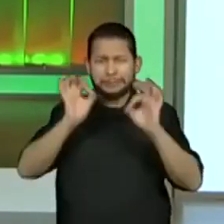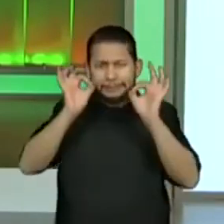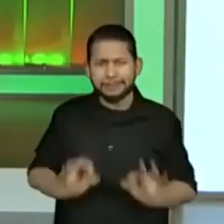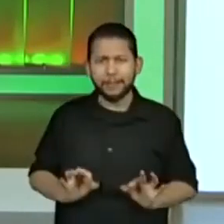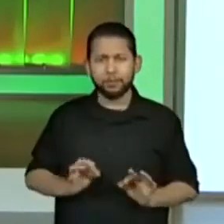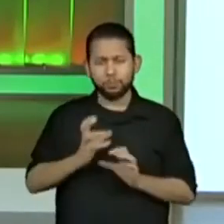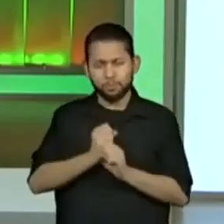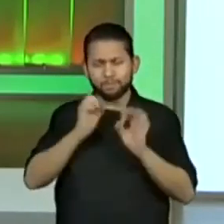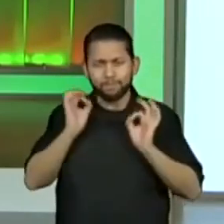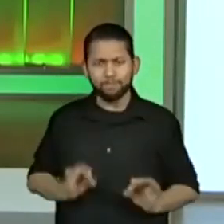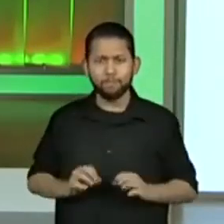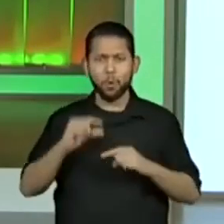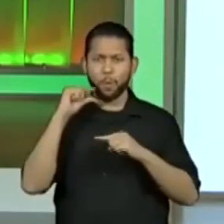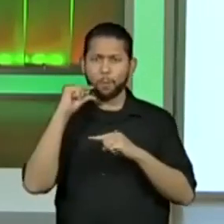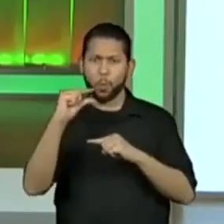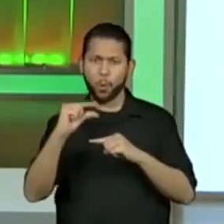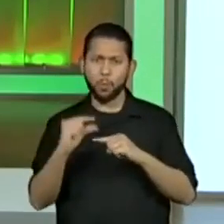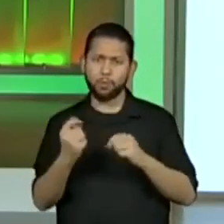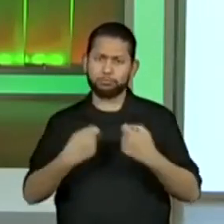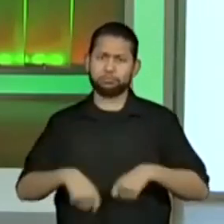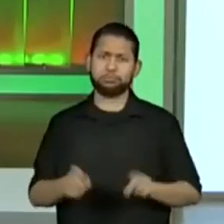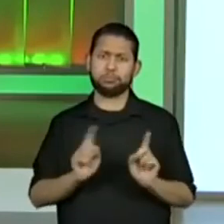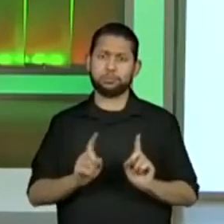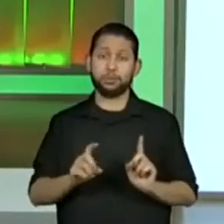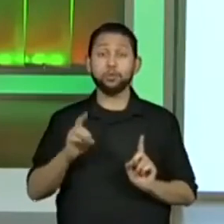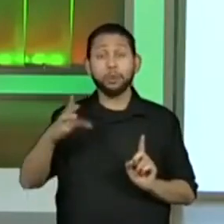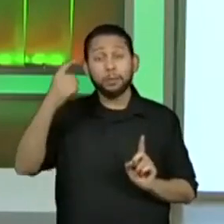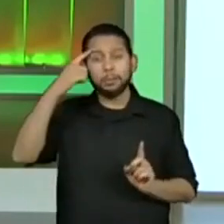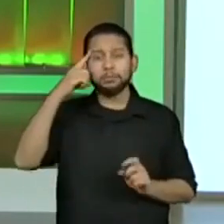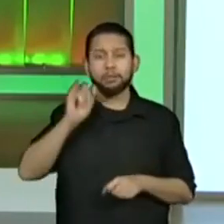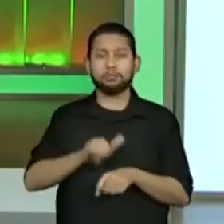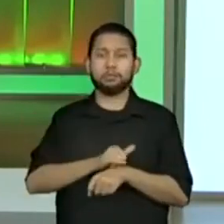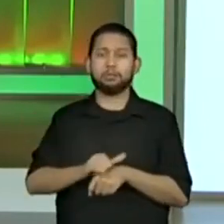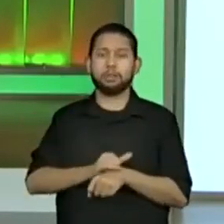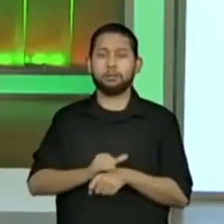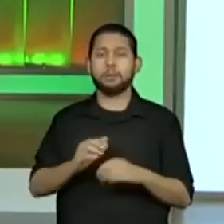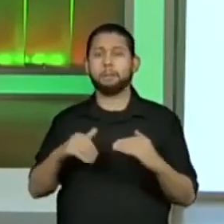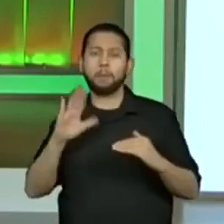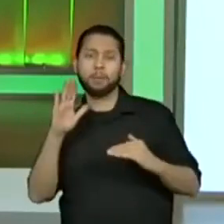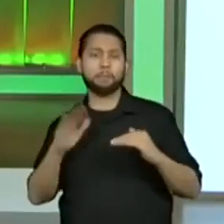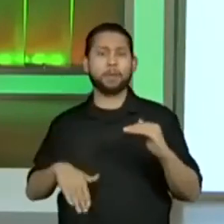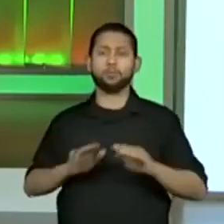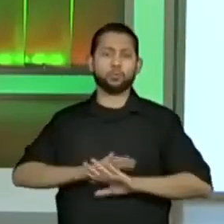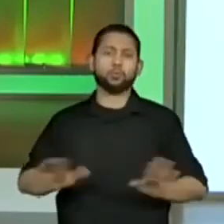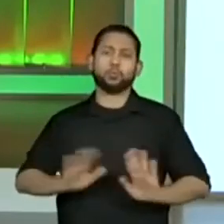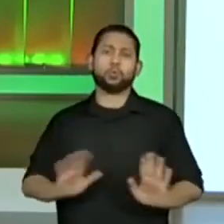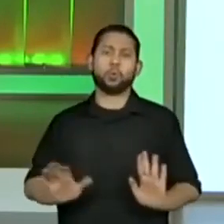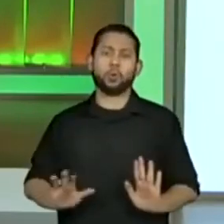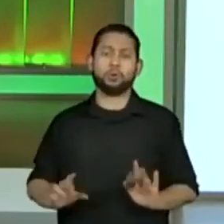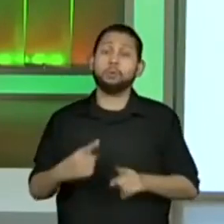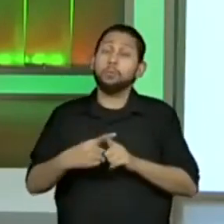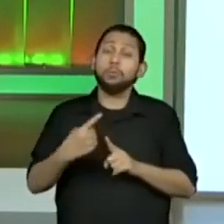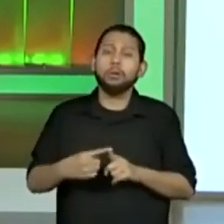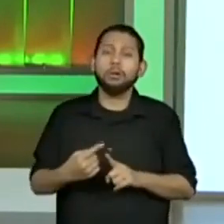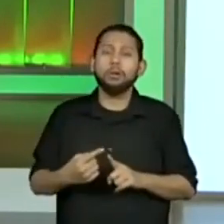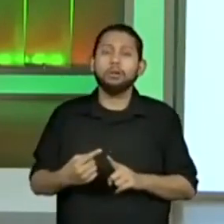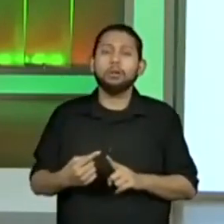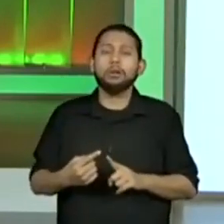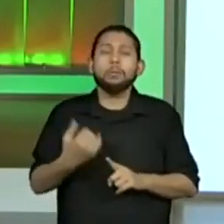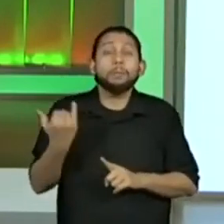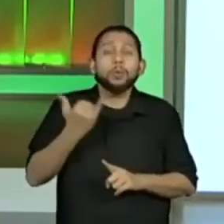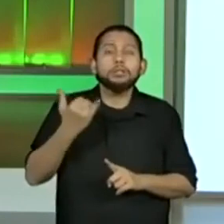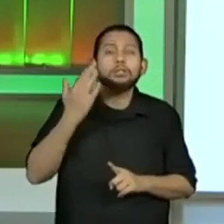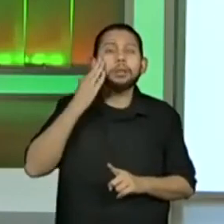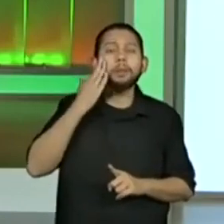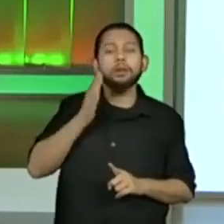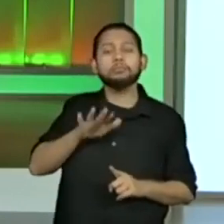realizar com o algoritmo. Ele só precisa pensar numa estratégia para estimar, certo? Por isso que eu não realizei a conta